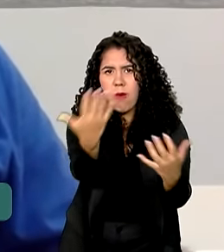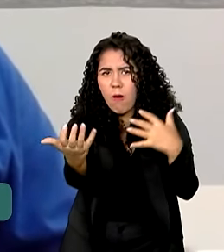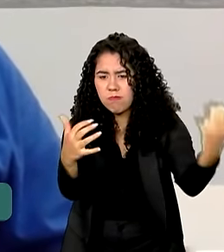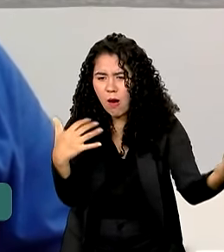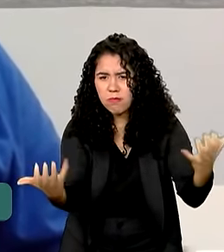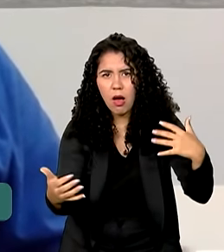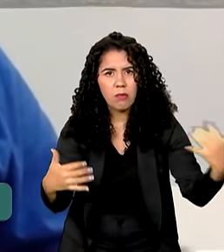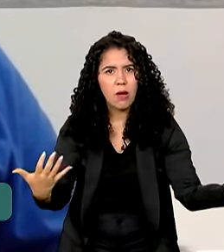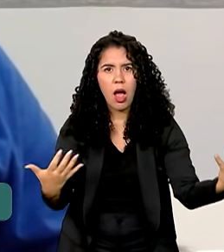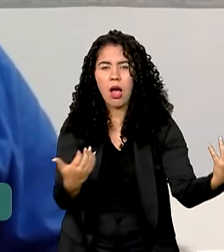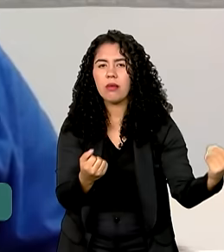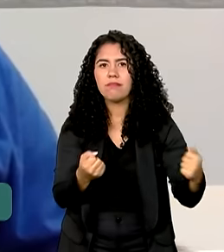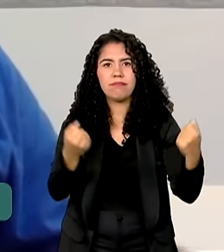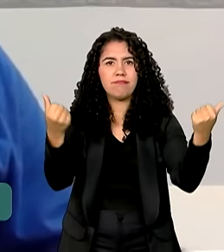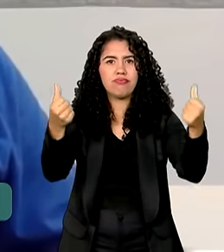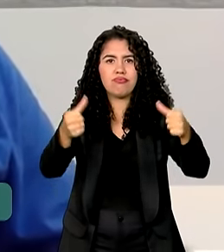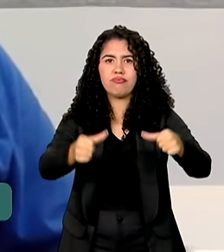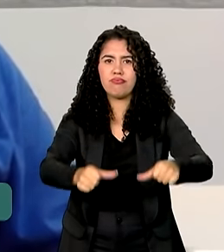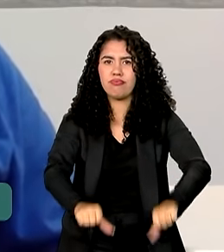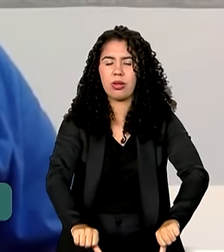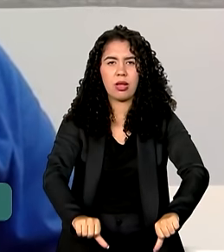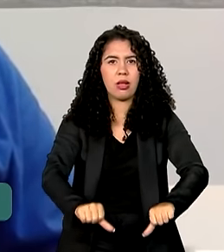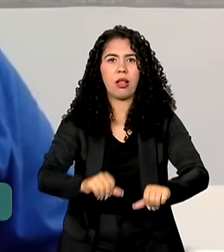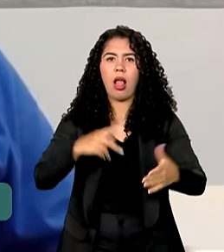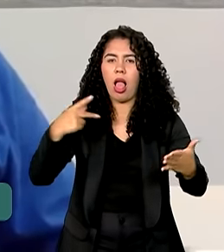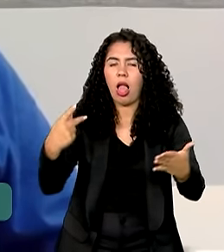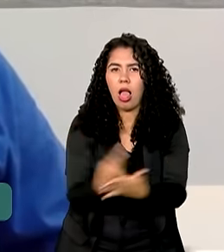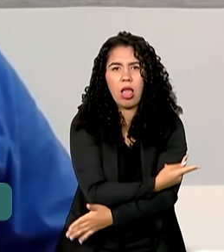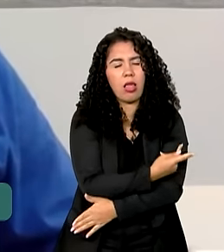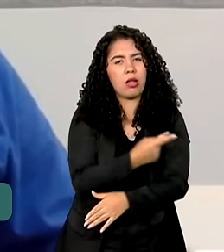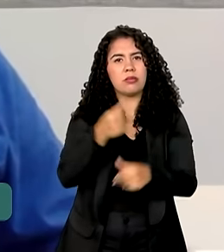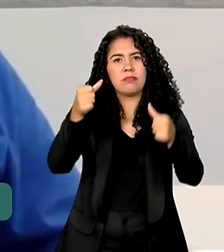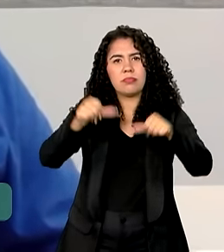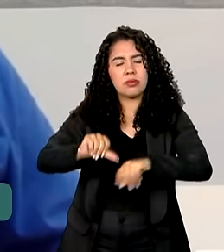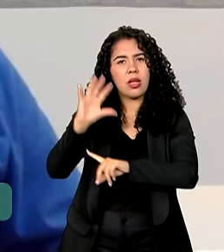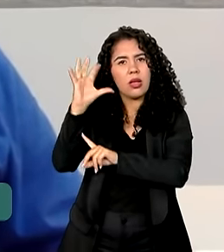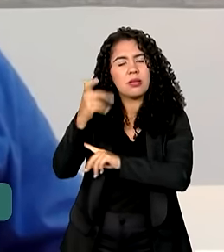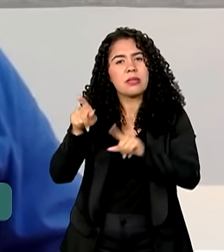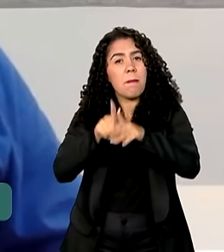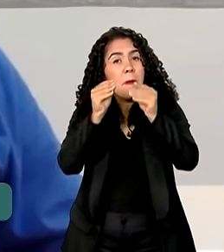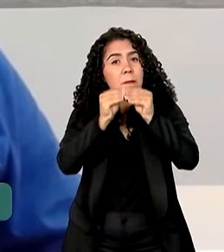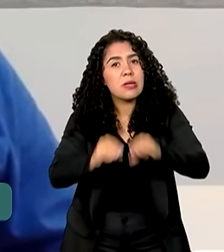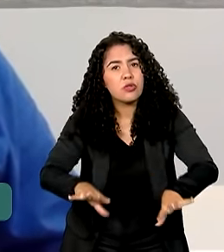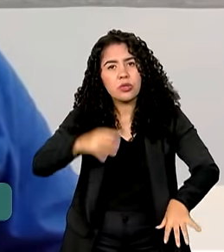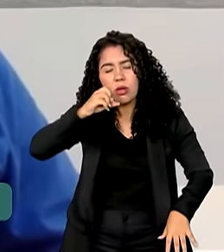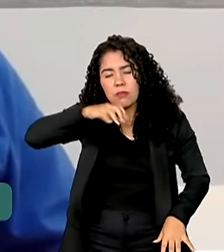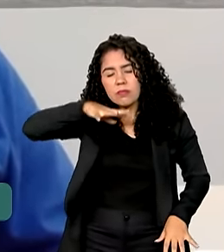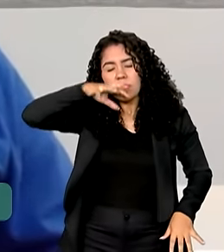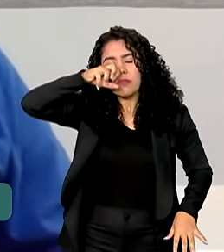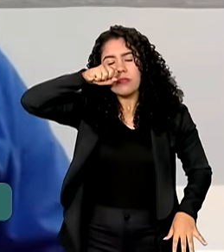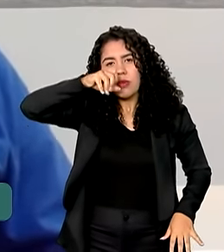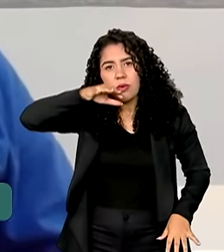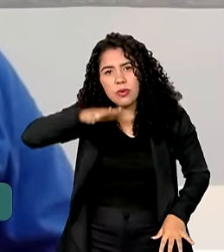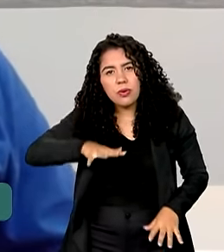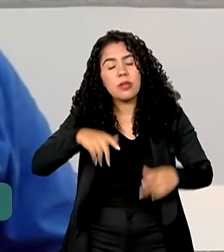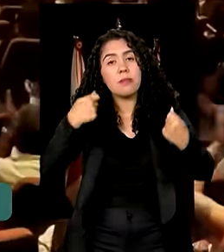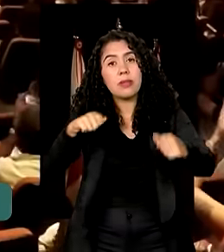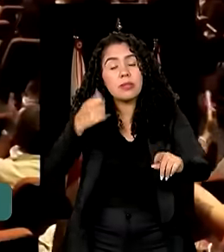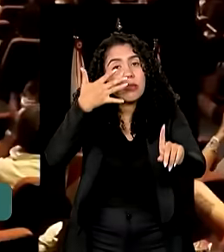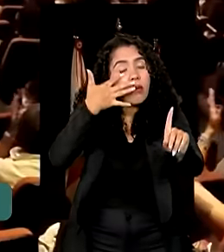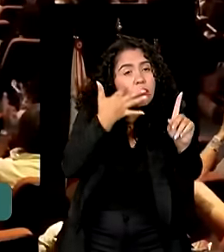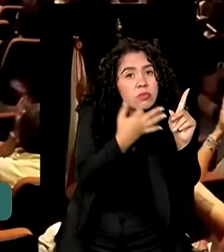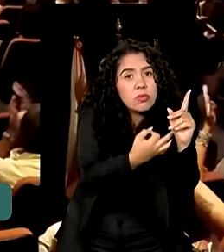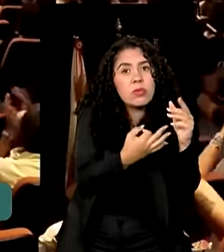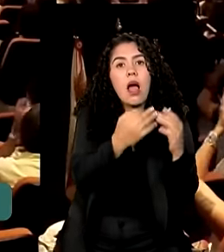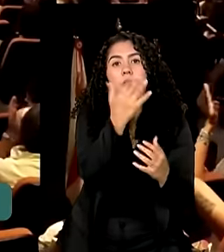e precipita o aquecimento climático, prejudica seriamente a respiração. Então, cuidar da natureza, cuidar de nós.